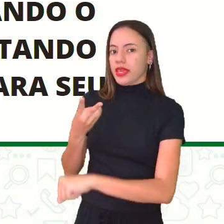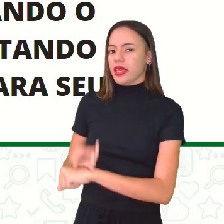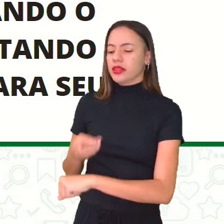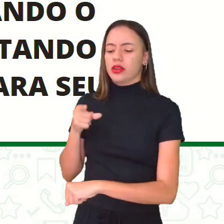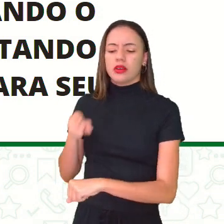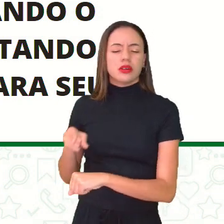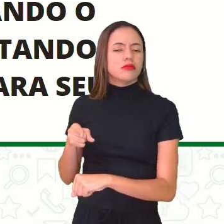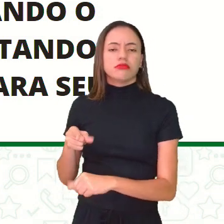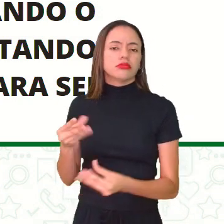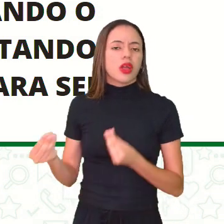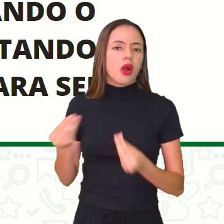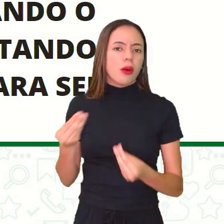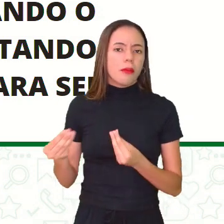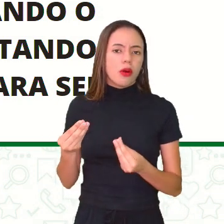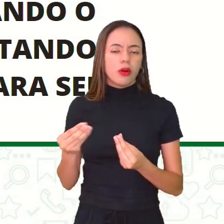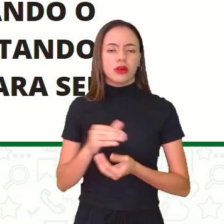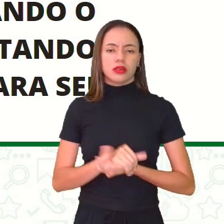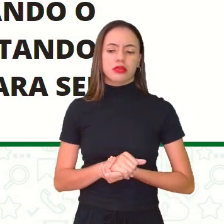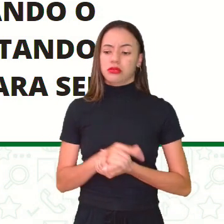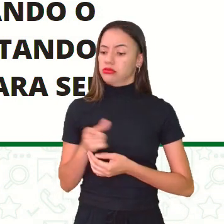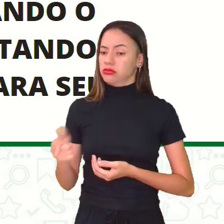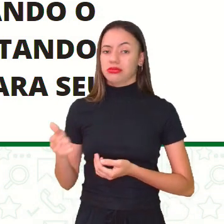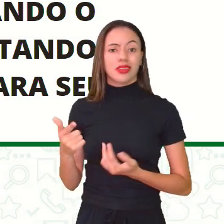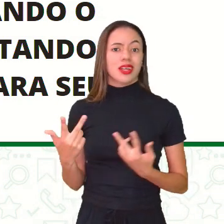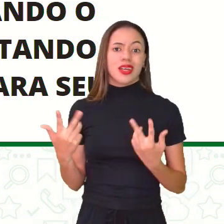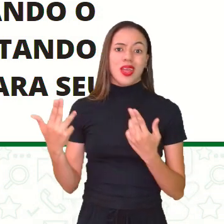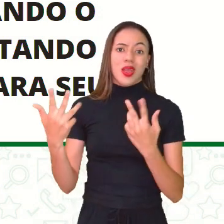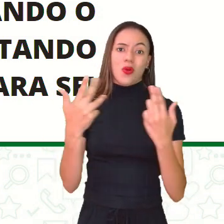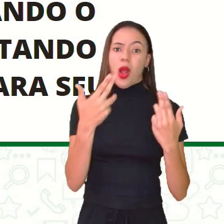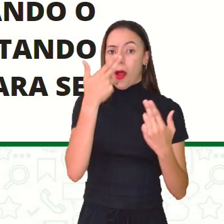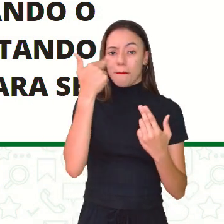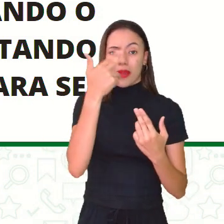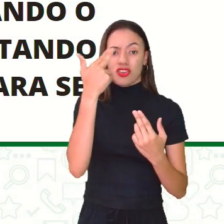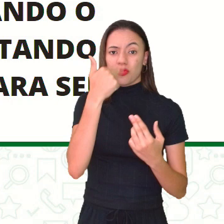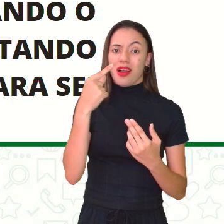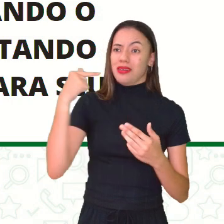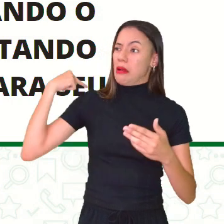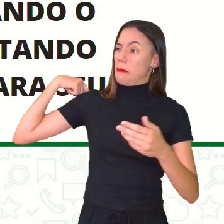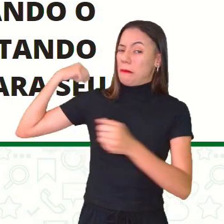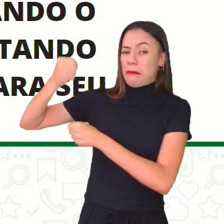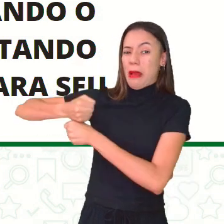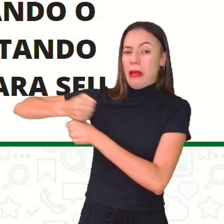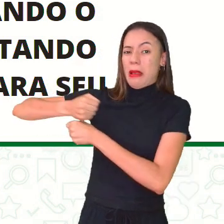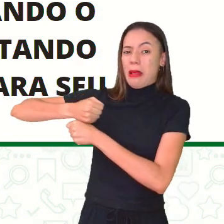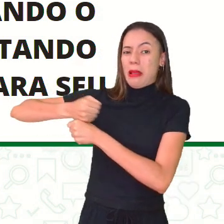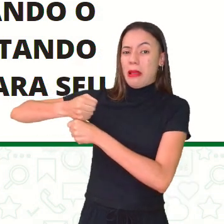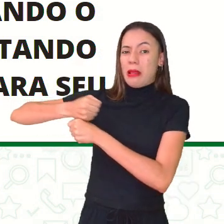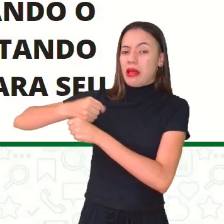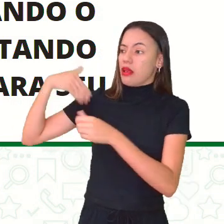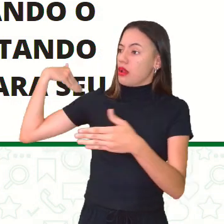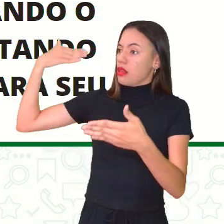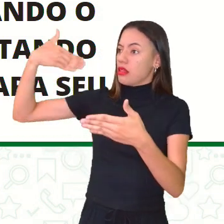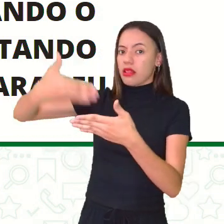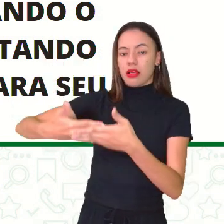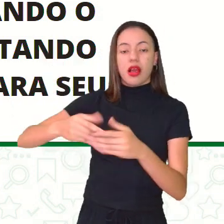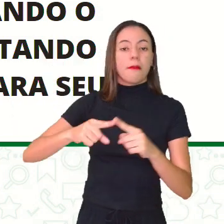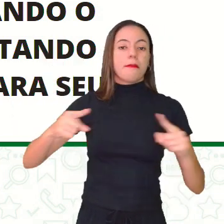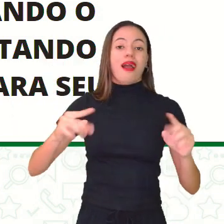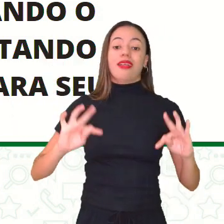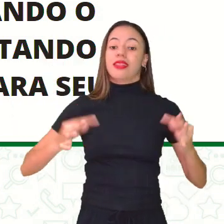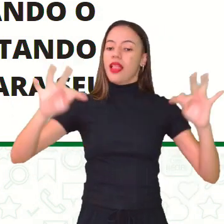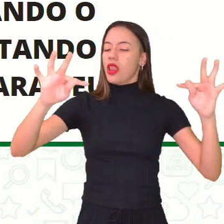vidro, elas sempre foram as mesmas há milhares de anos. Porém, a tecnologia é que mudou,